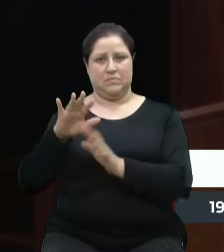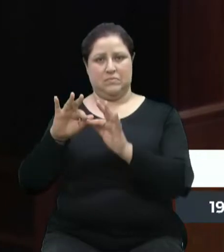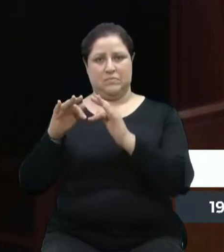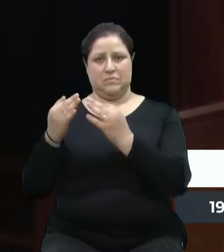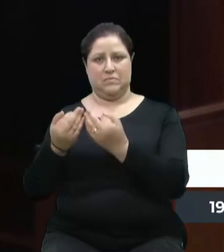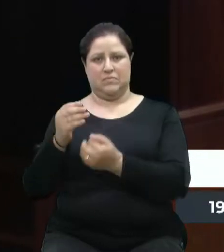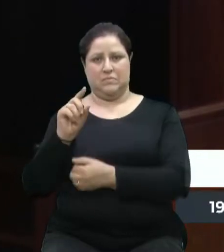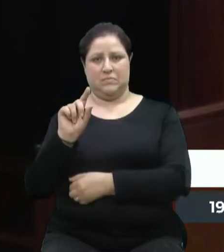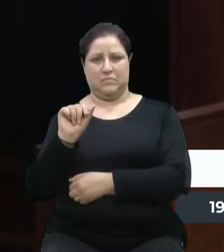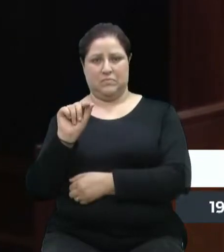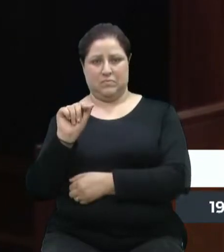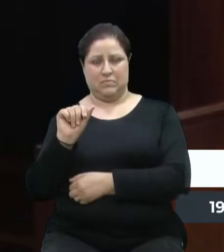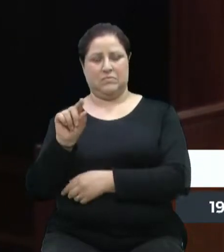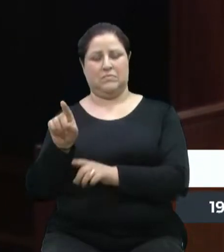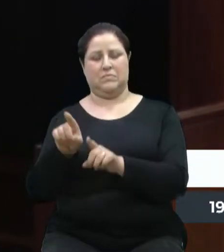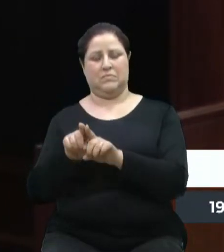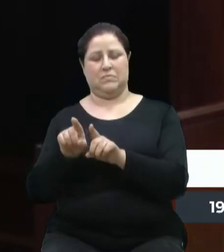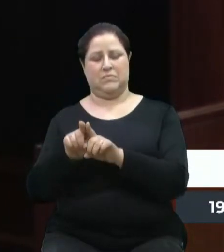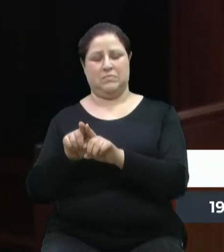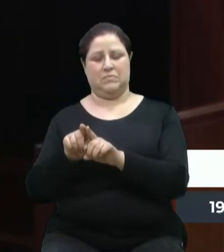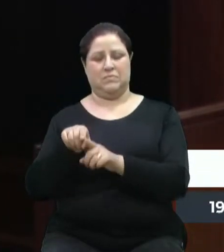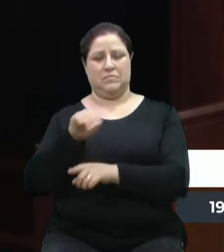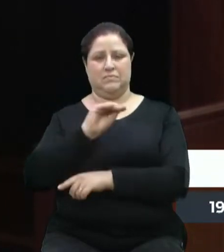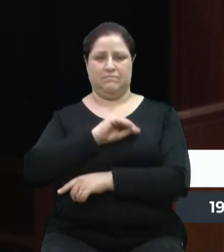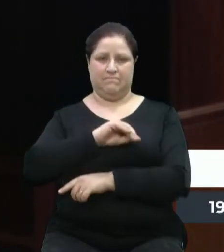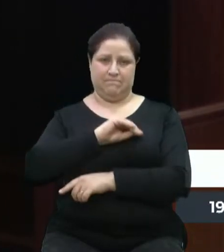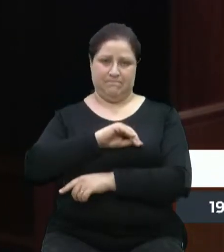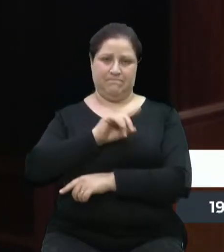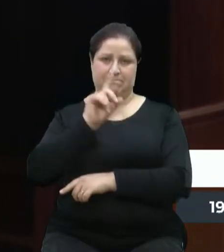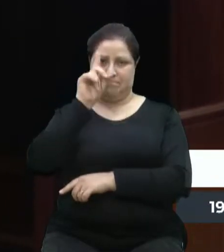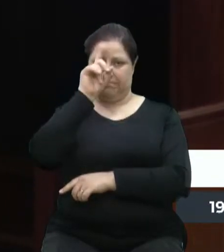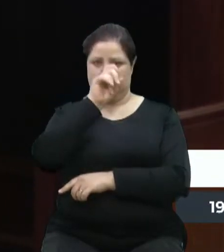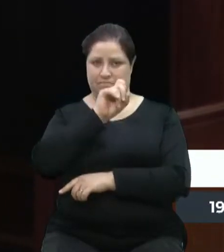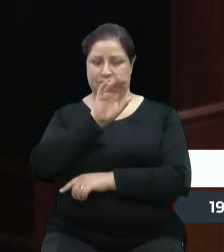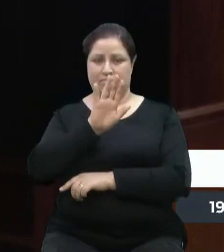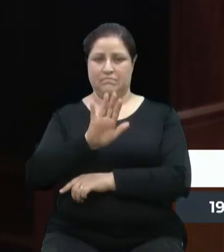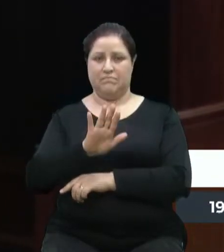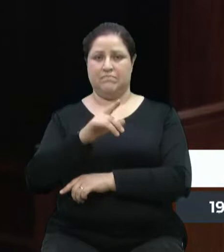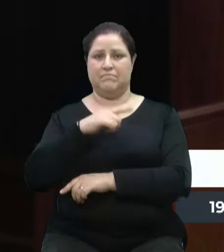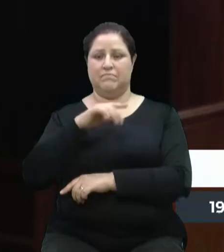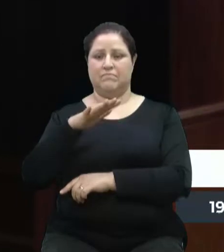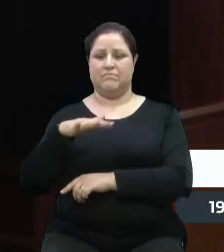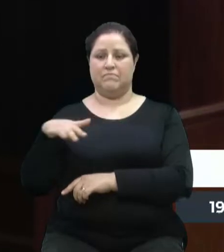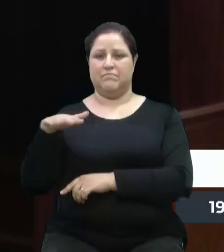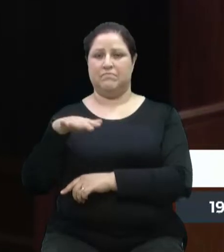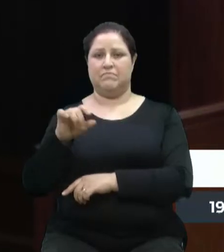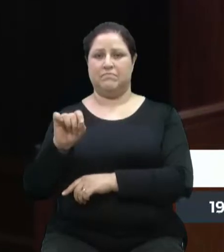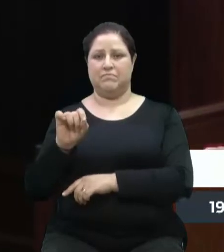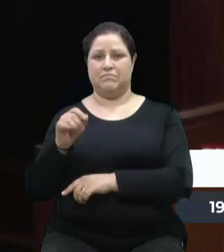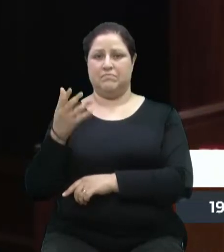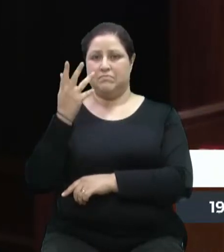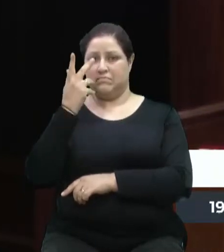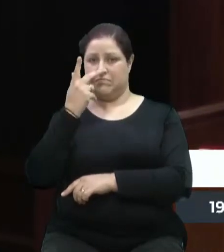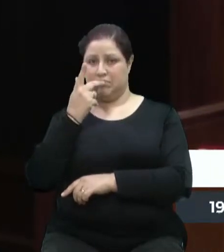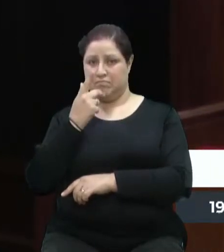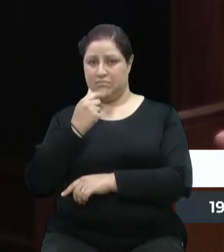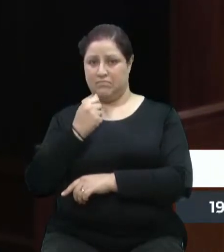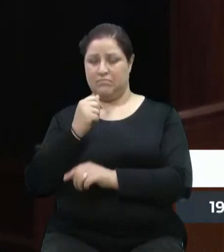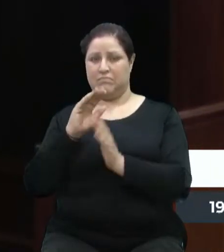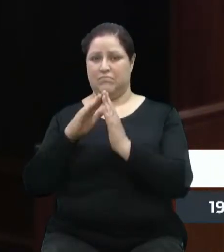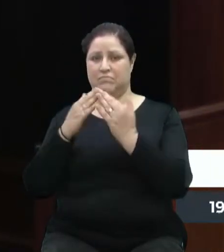é complicada. Só que a gente tem a seguinte situação, as crianças saindo às 10 da manhã,